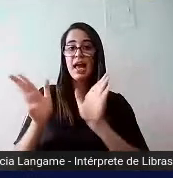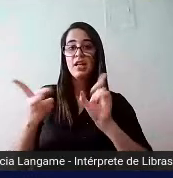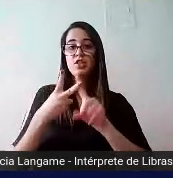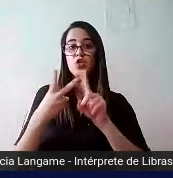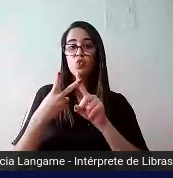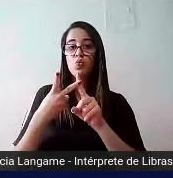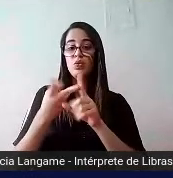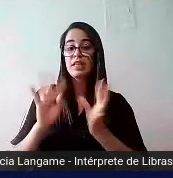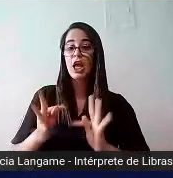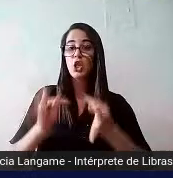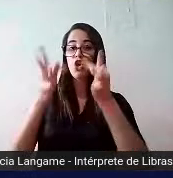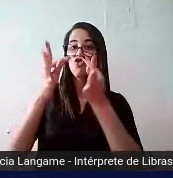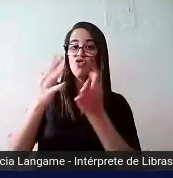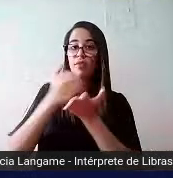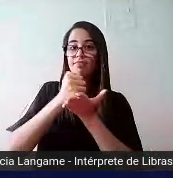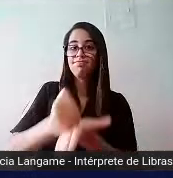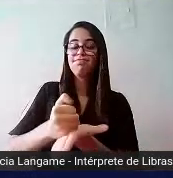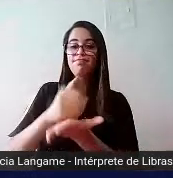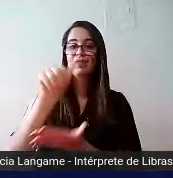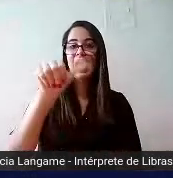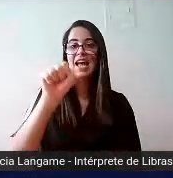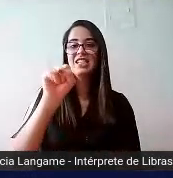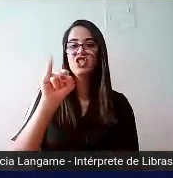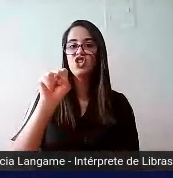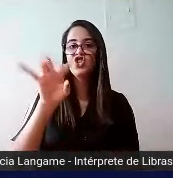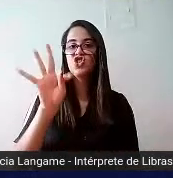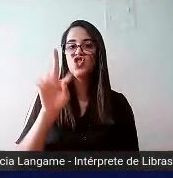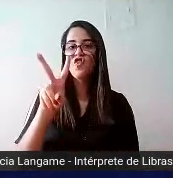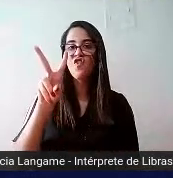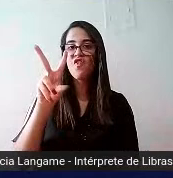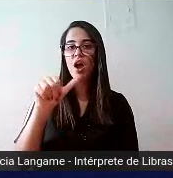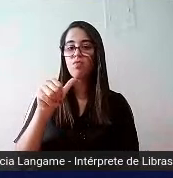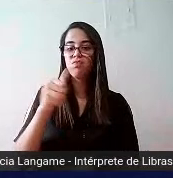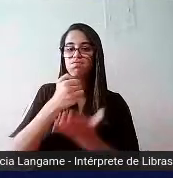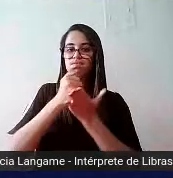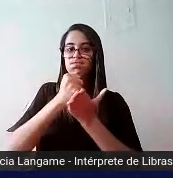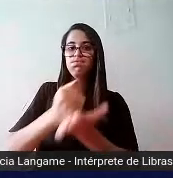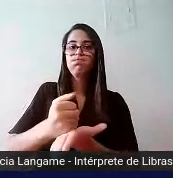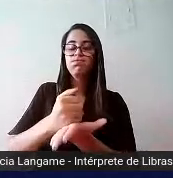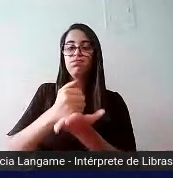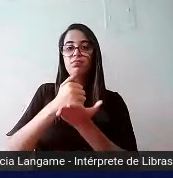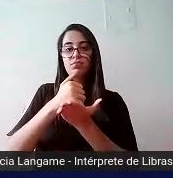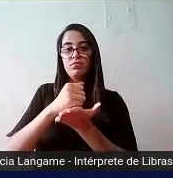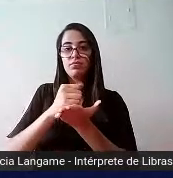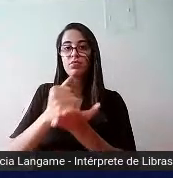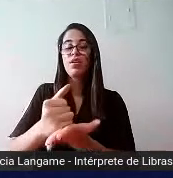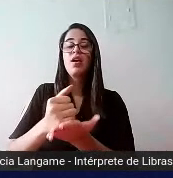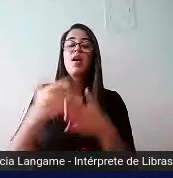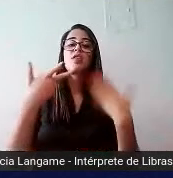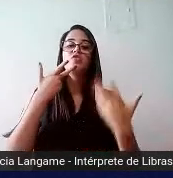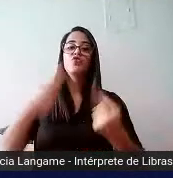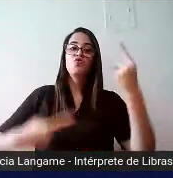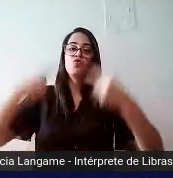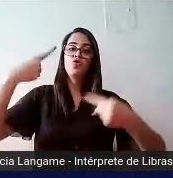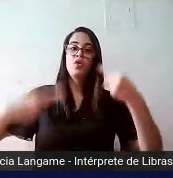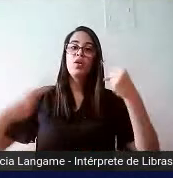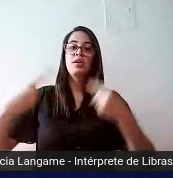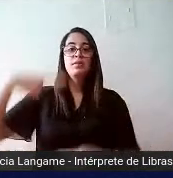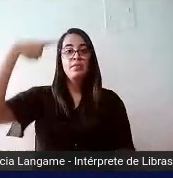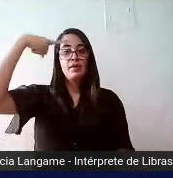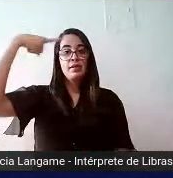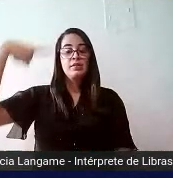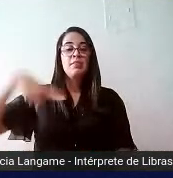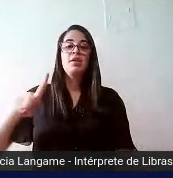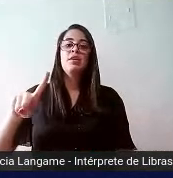tecnologia assistiva. A gente discutiu bastante essas duas coisas ao longo dessa primeira semana, e aí eu vou trazer